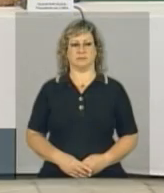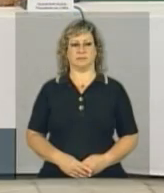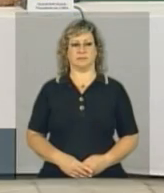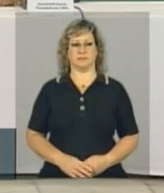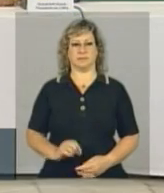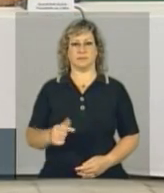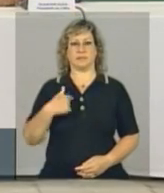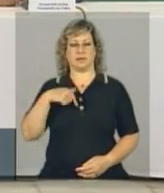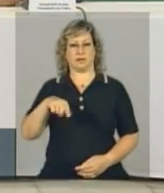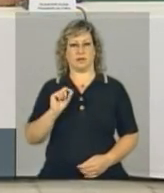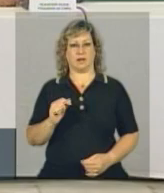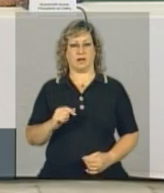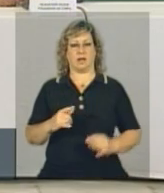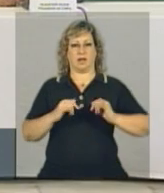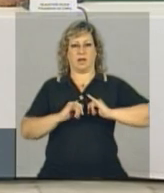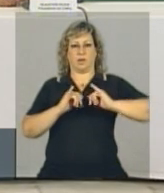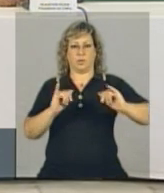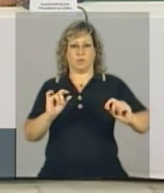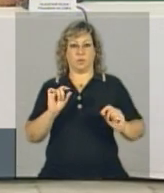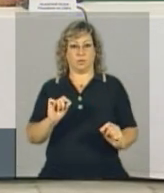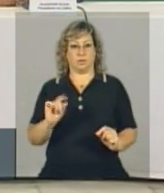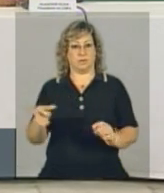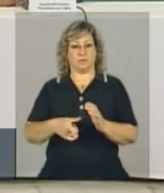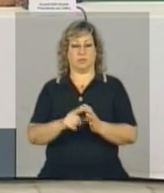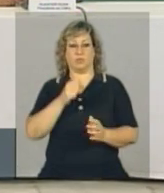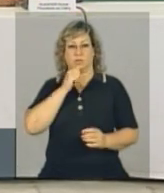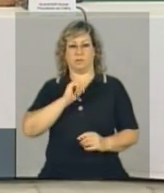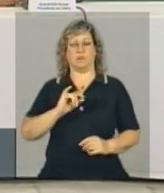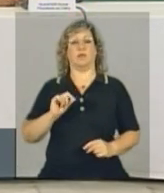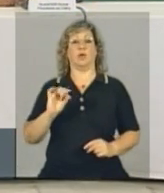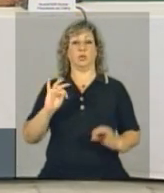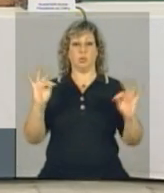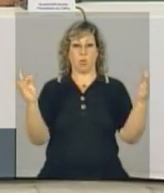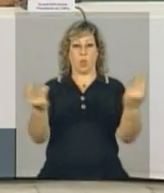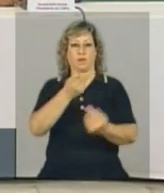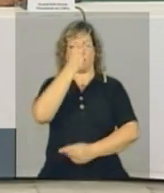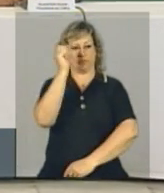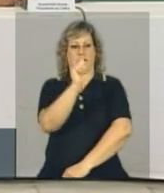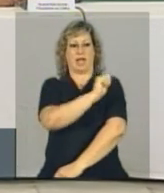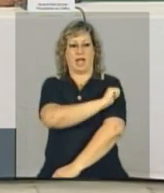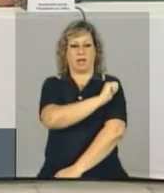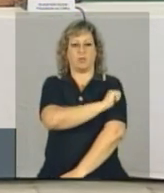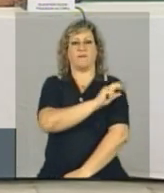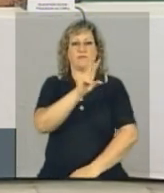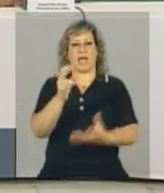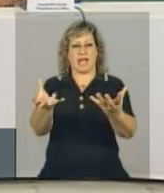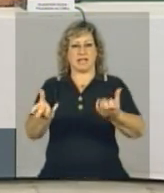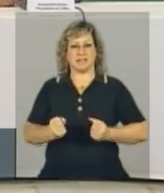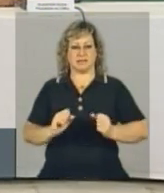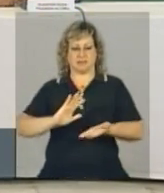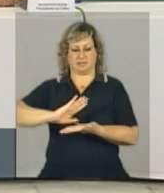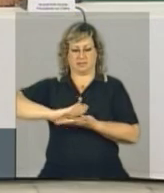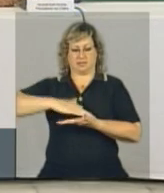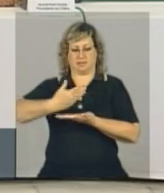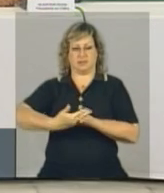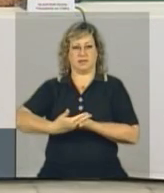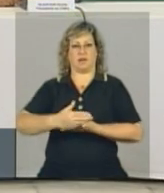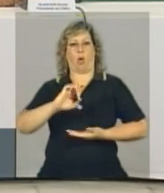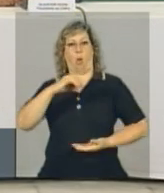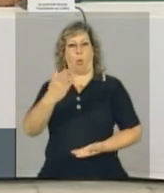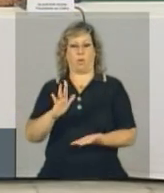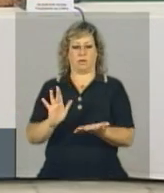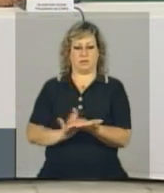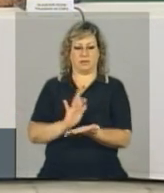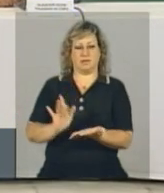Então, que era uma coisa importante, todos os alunos vão receber um laptop, ou um tablet, ou um notebook, tem